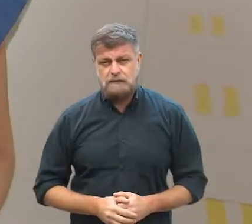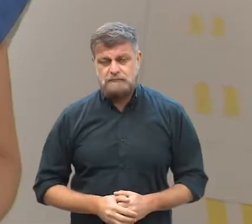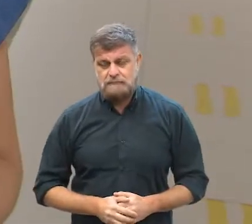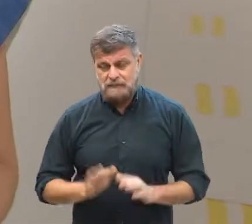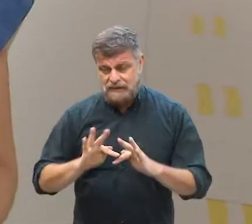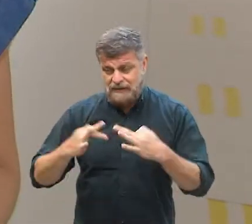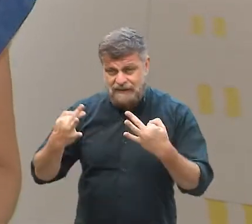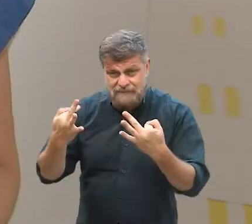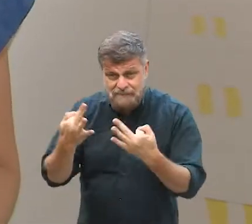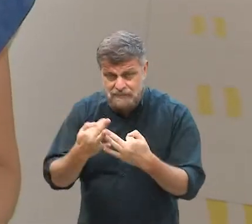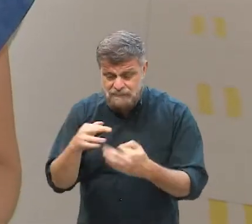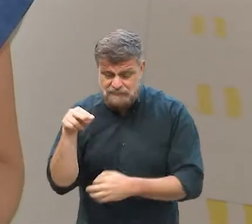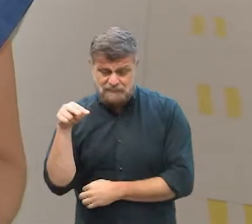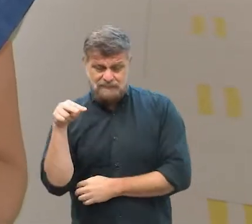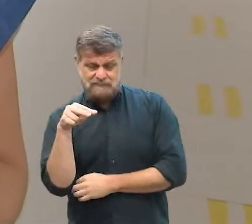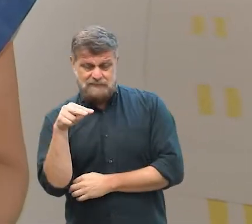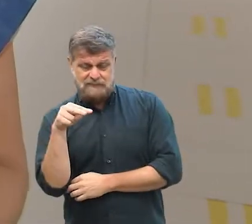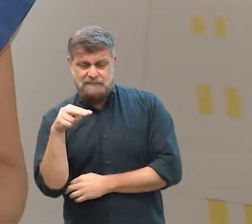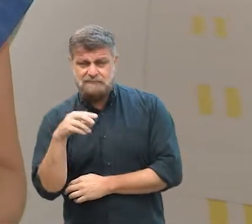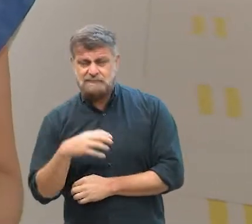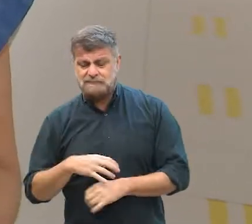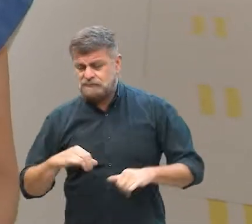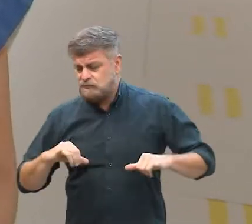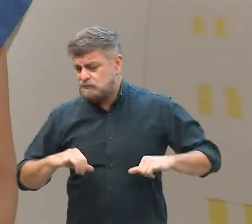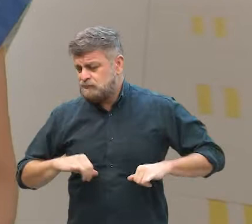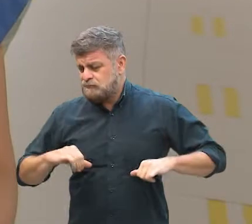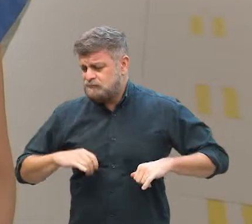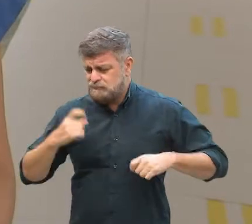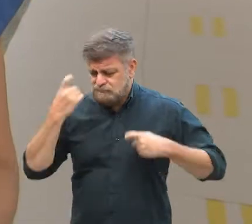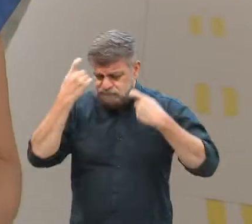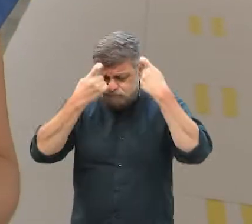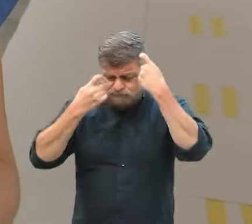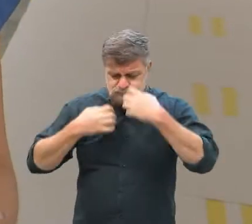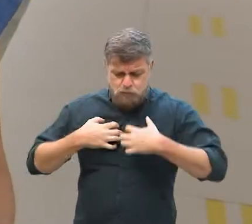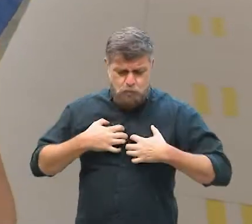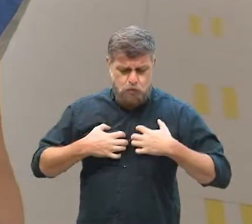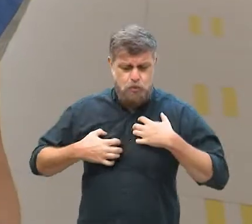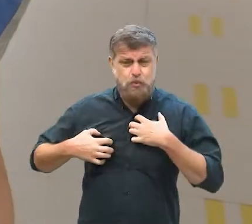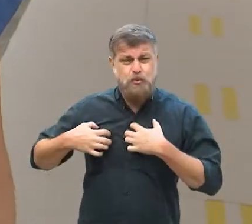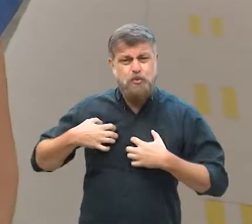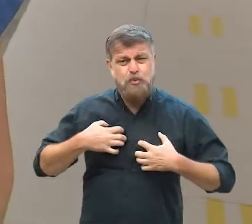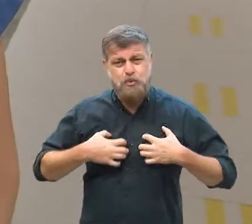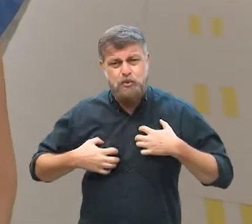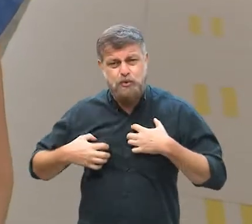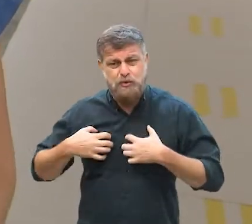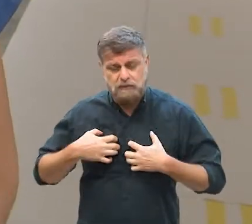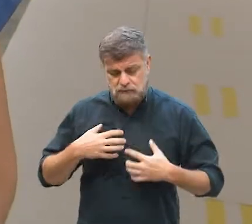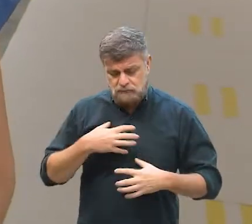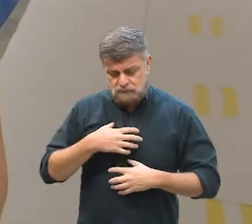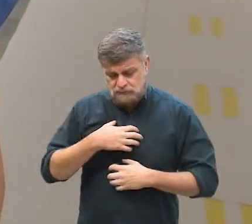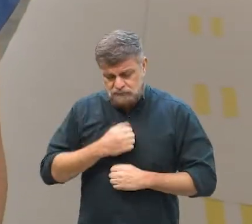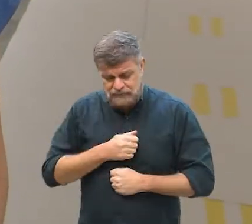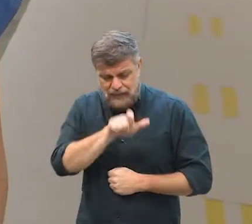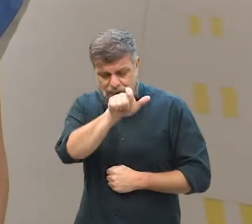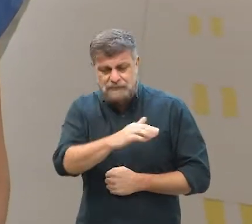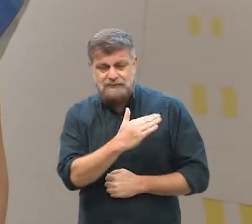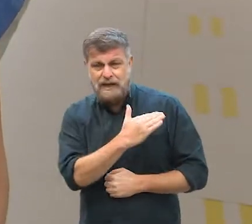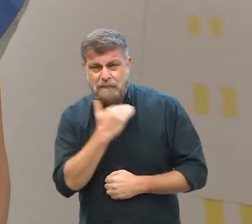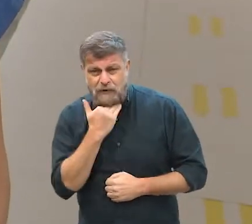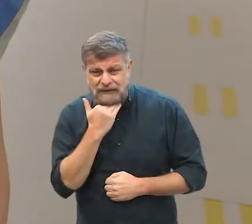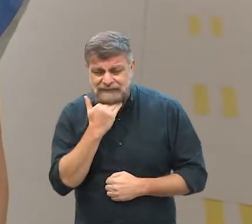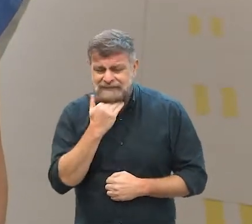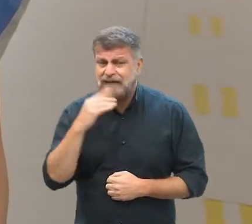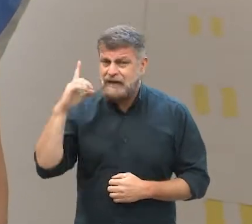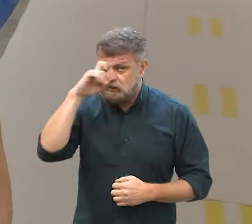para o familiar que está de fora é muito difícil, né? A situação do luto por si só já é um cenário